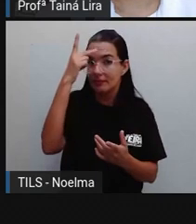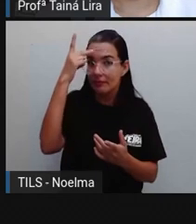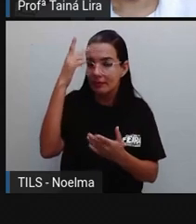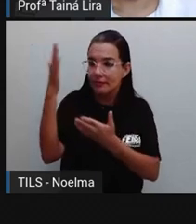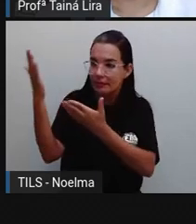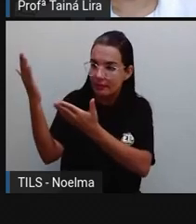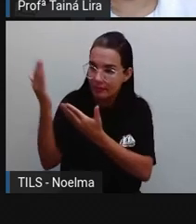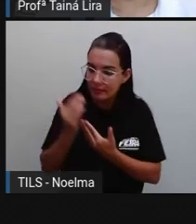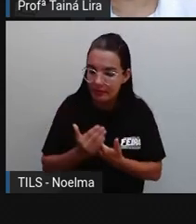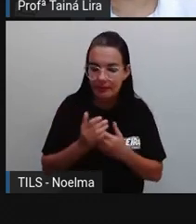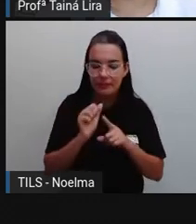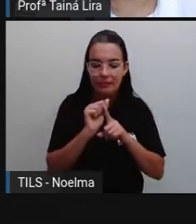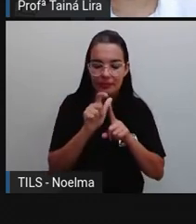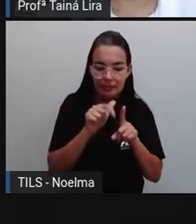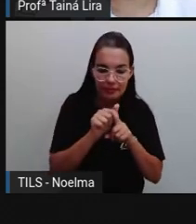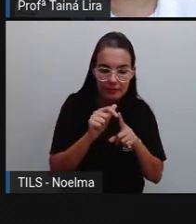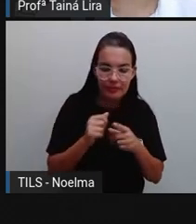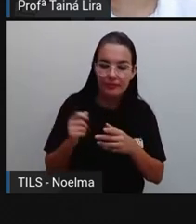tá?